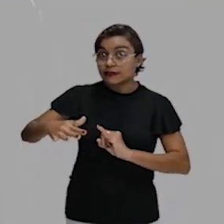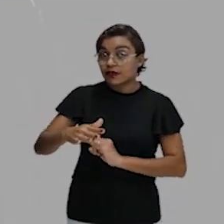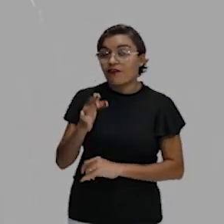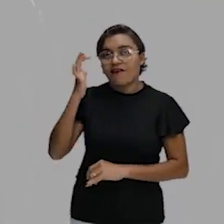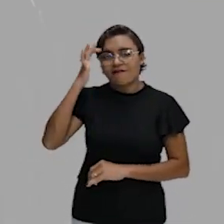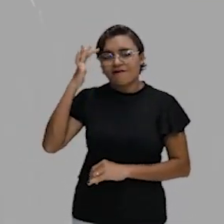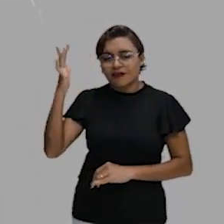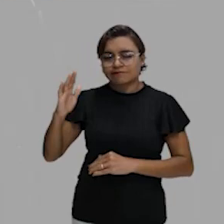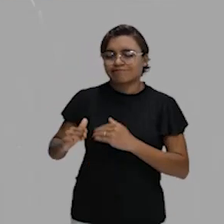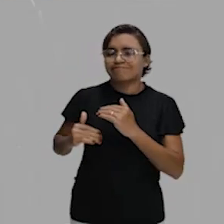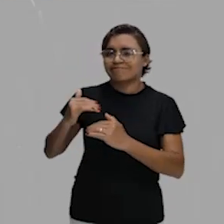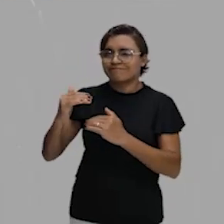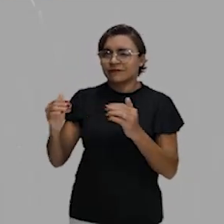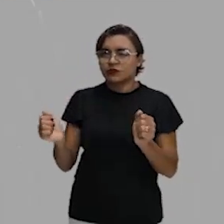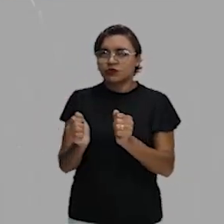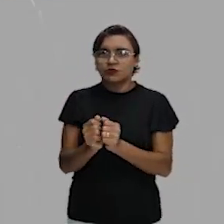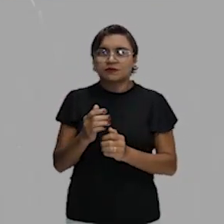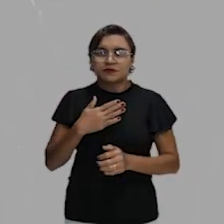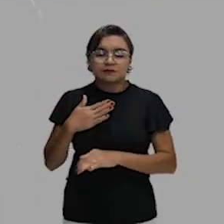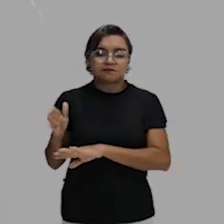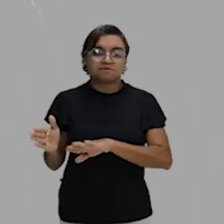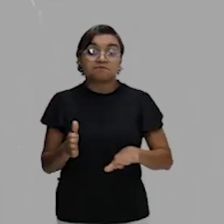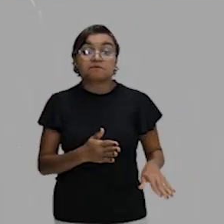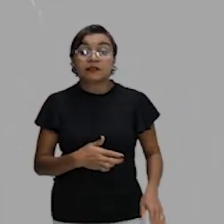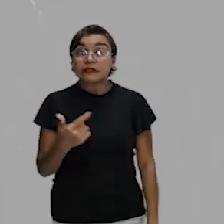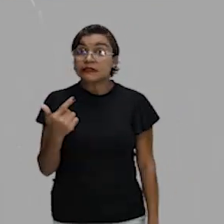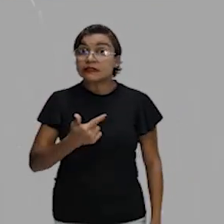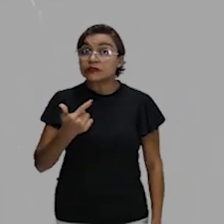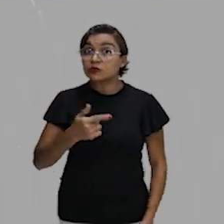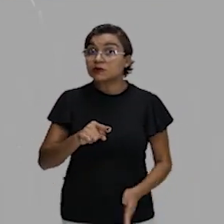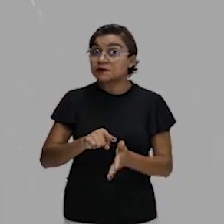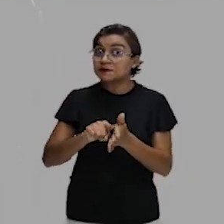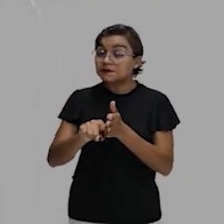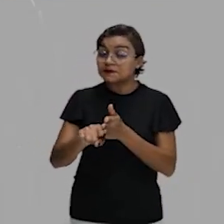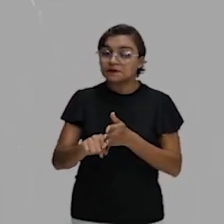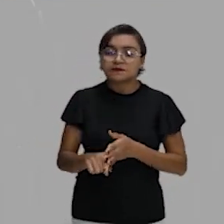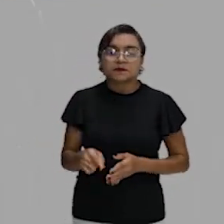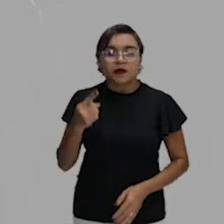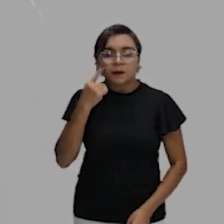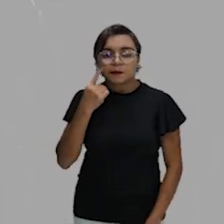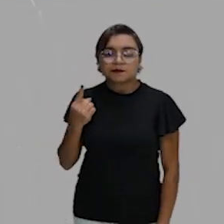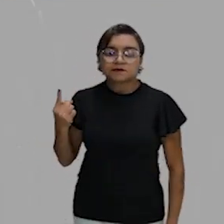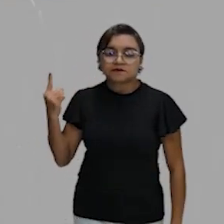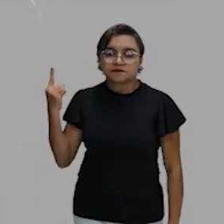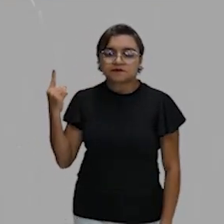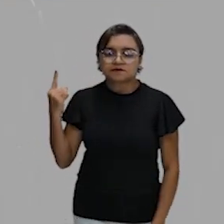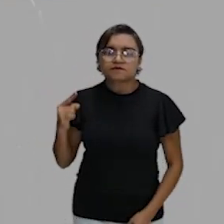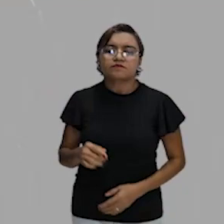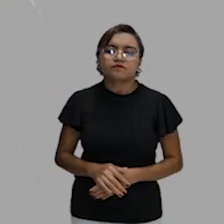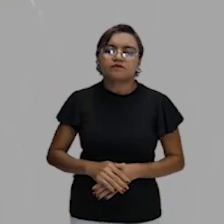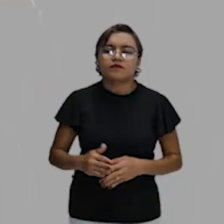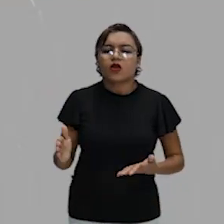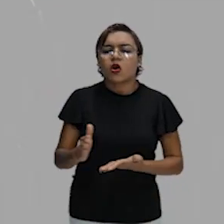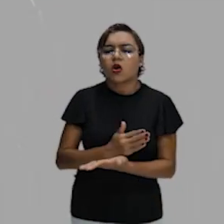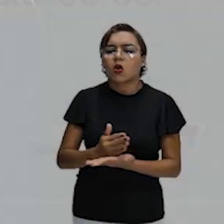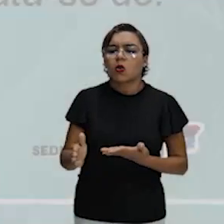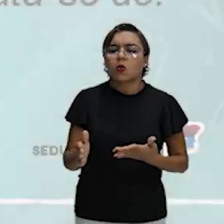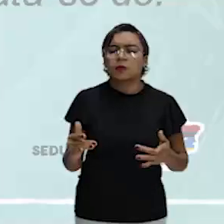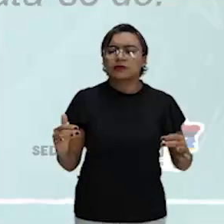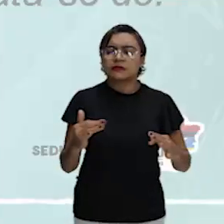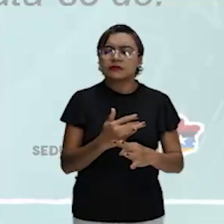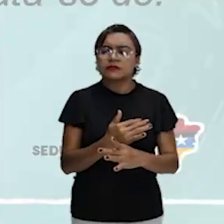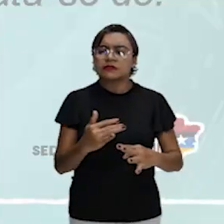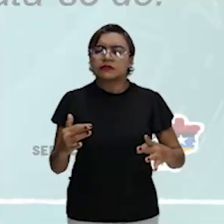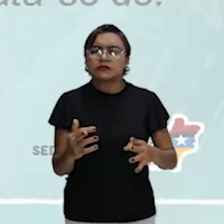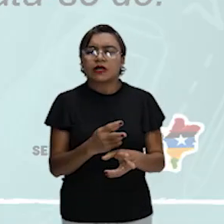Evolui comigo agora. Olha essa segunda. Questão da FUVEST. Em algumas cidades, pode